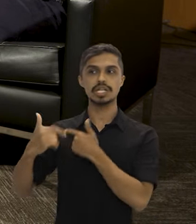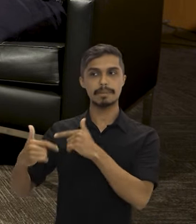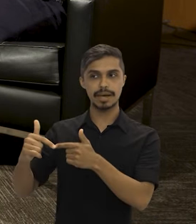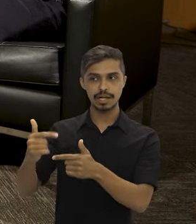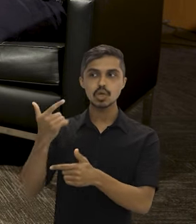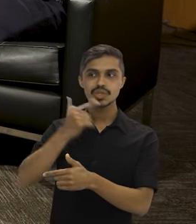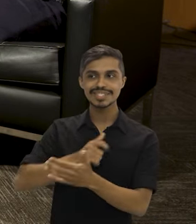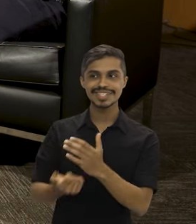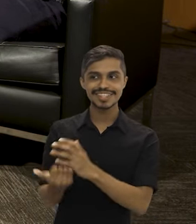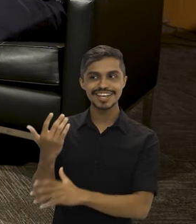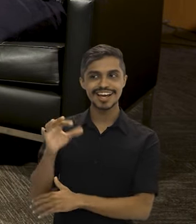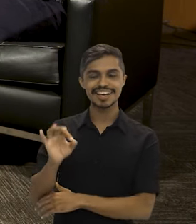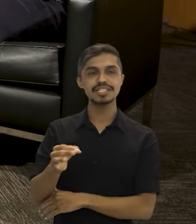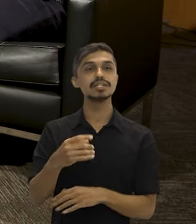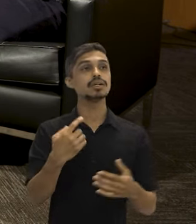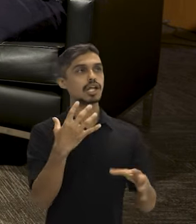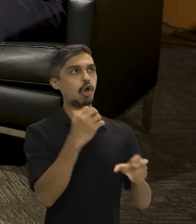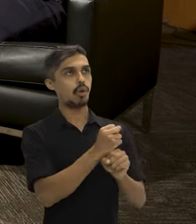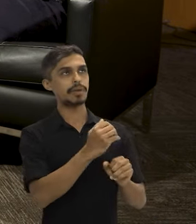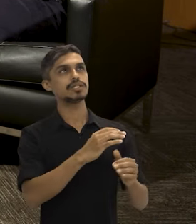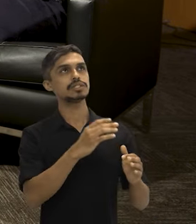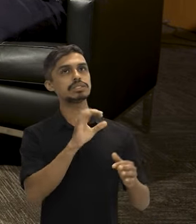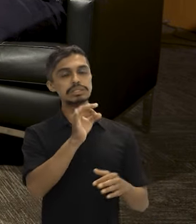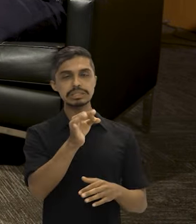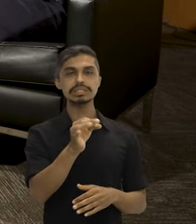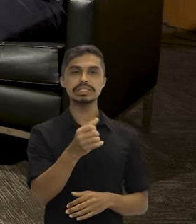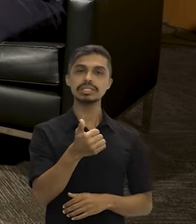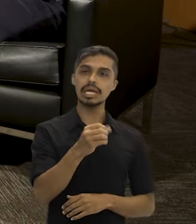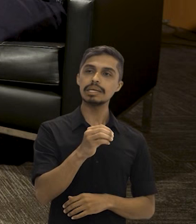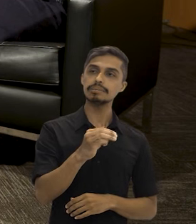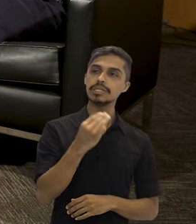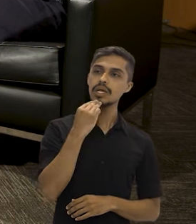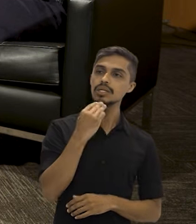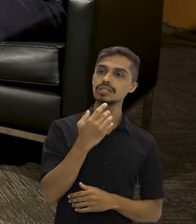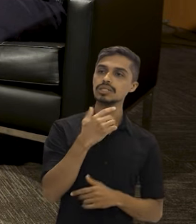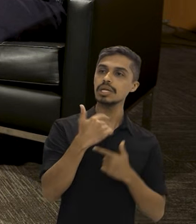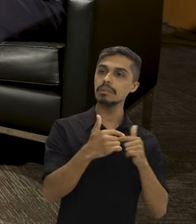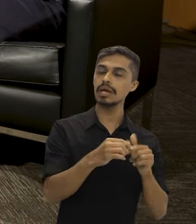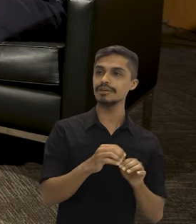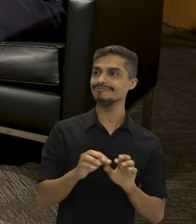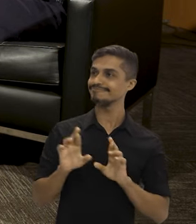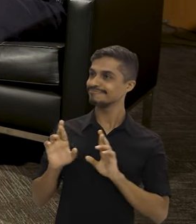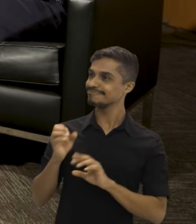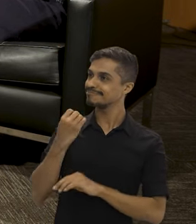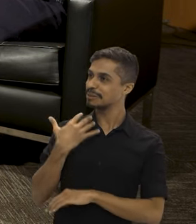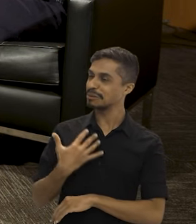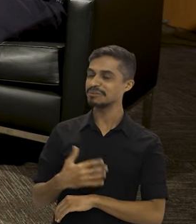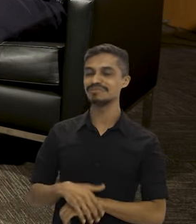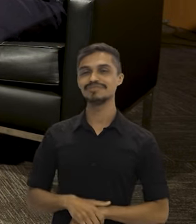com o... No conjunto das ações, 10 milhões de empregos. Então...